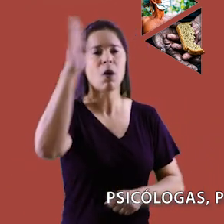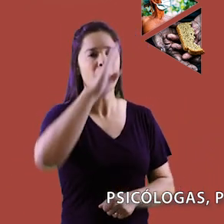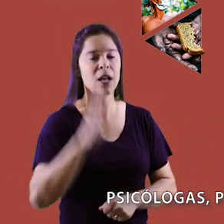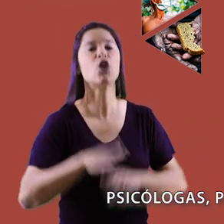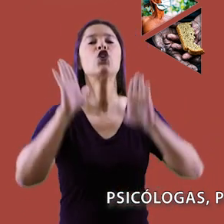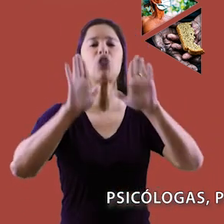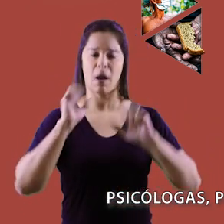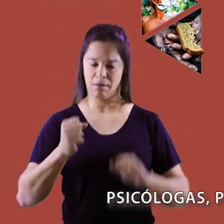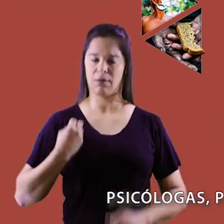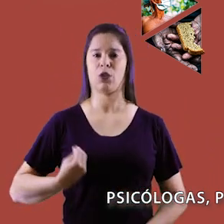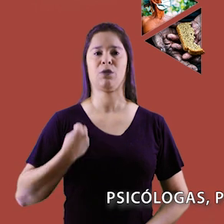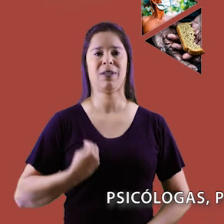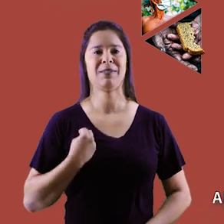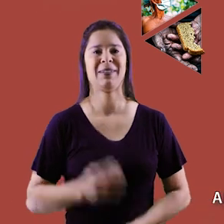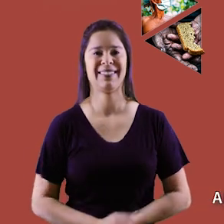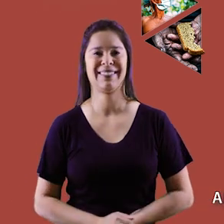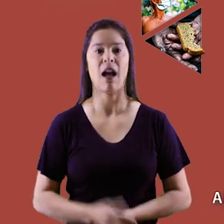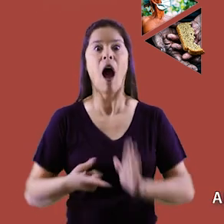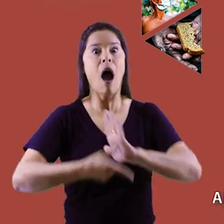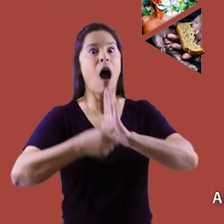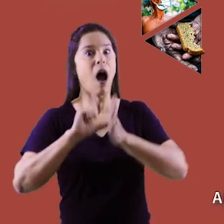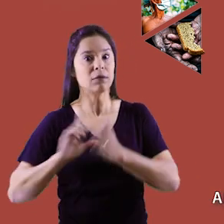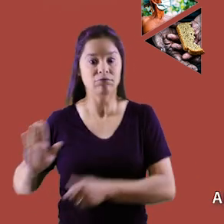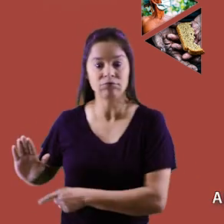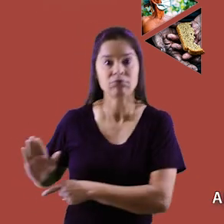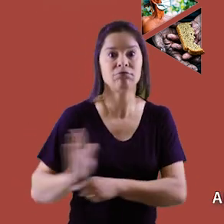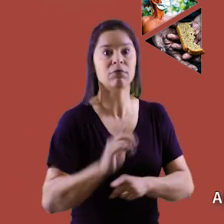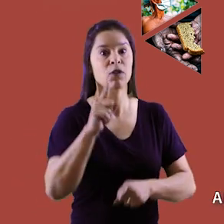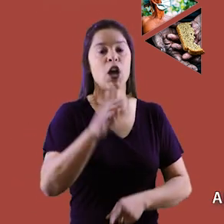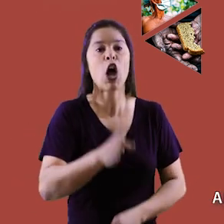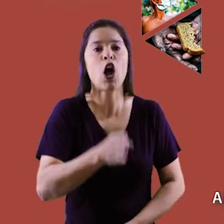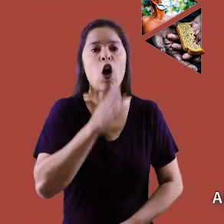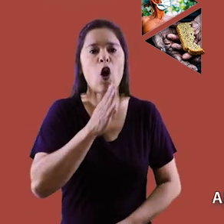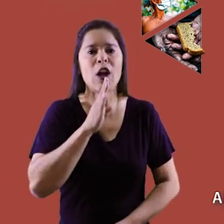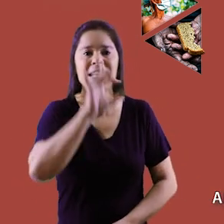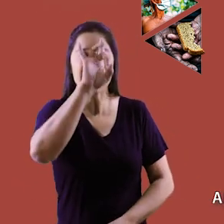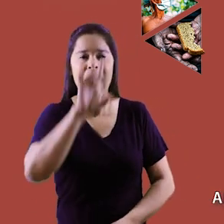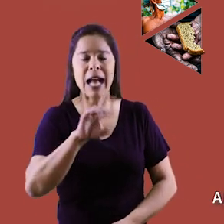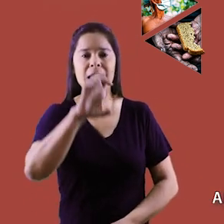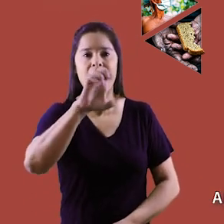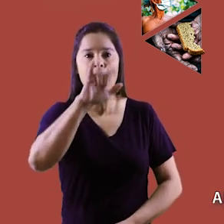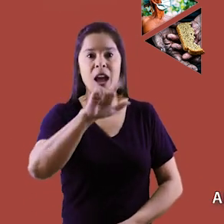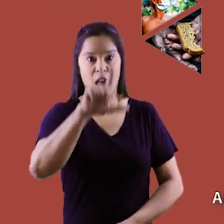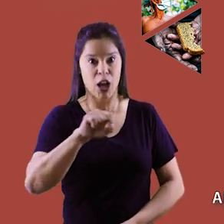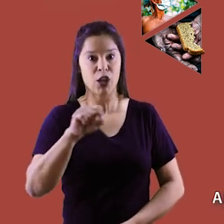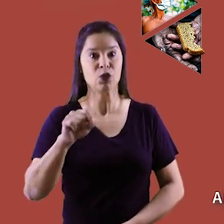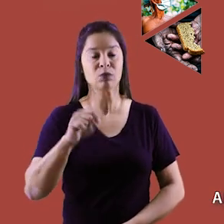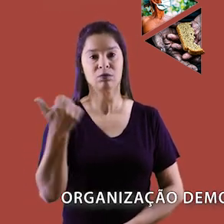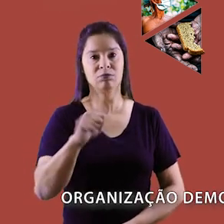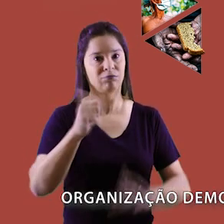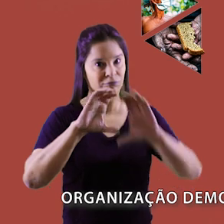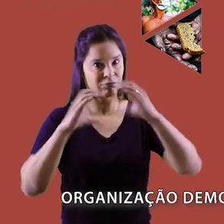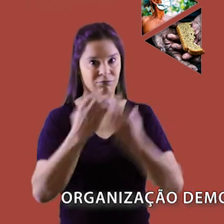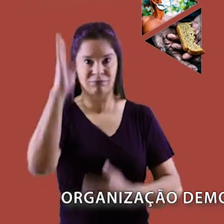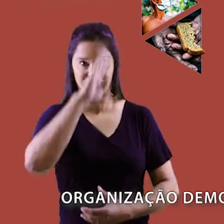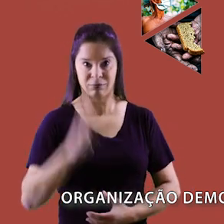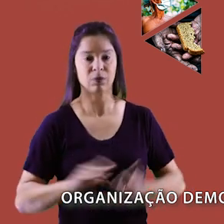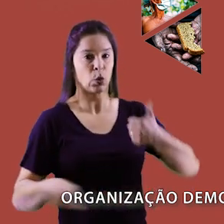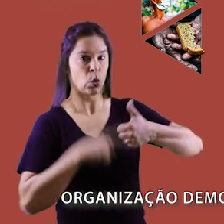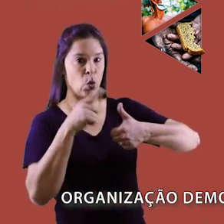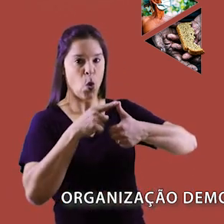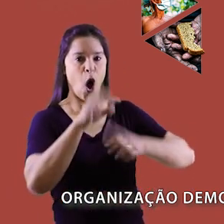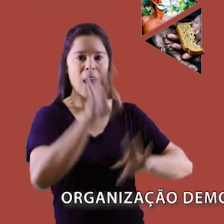já podem participar. Antes de contribuir, conheça os eixos do 11º CNP. Organização